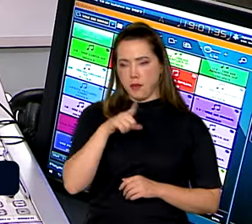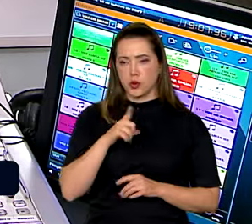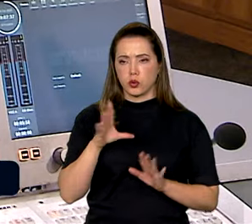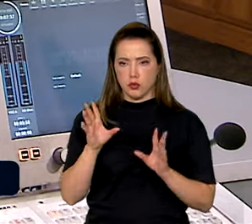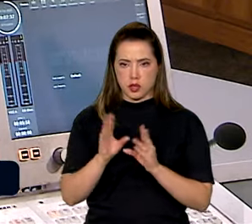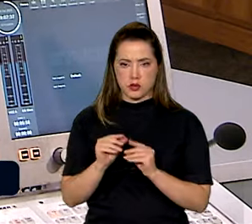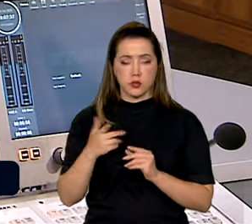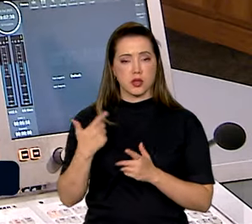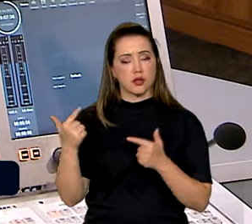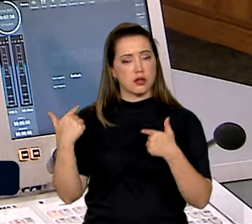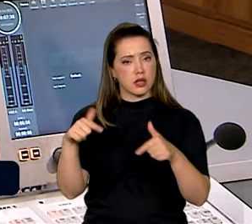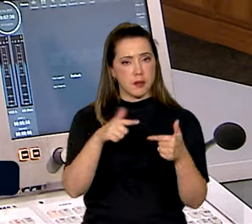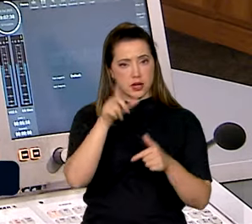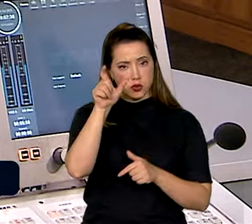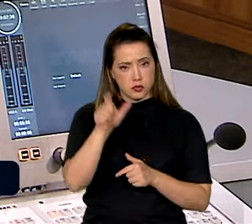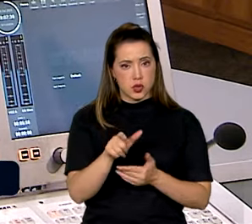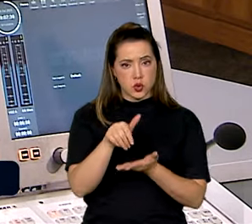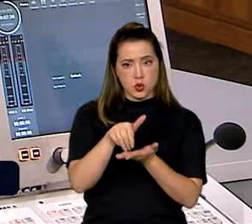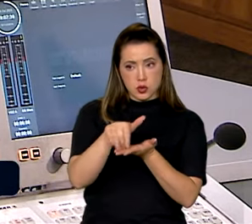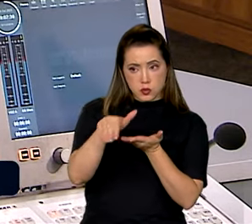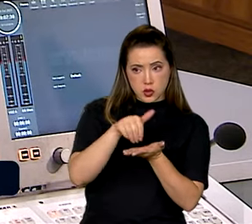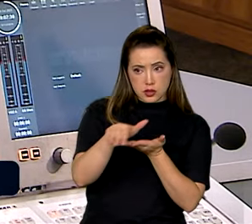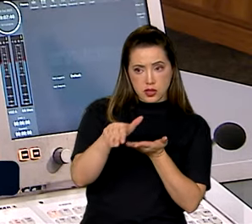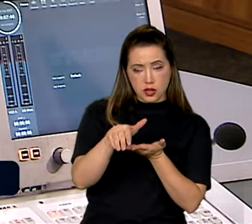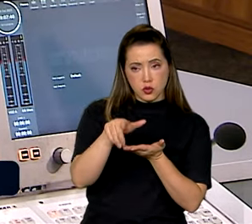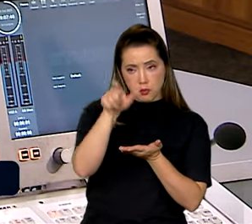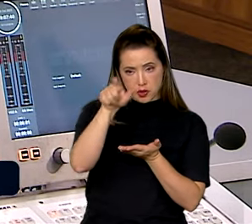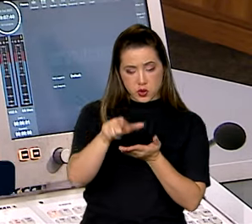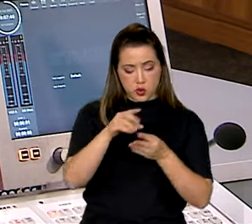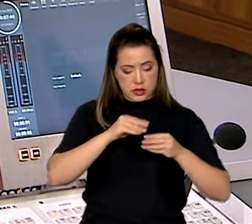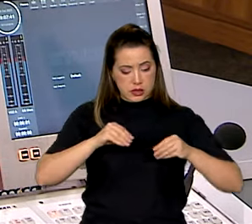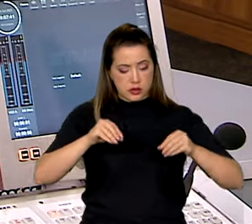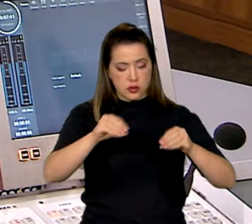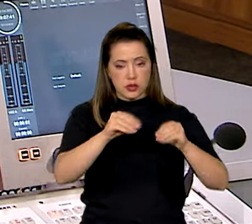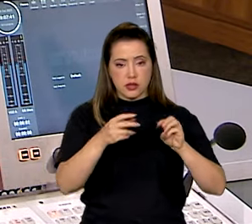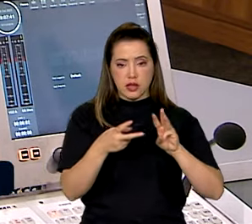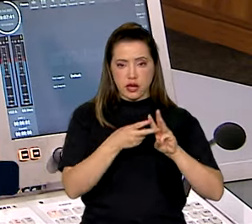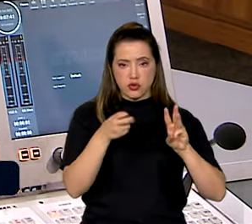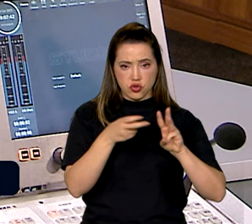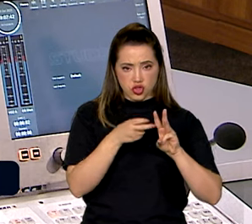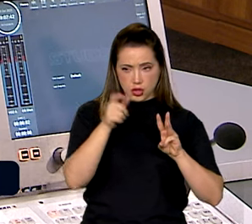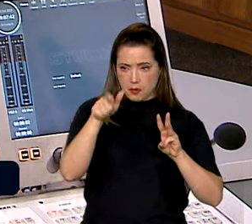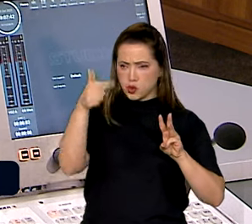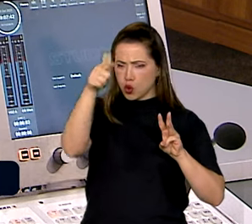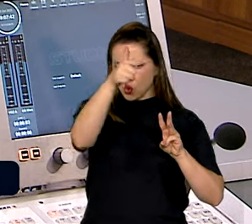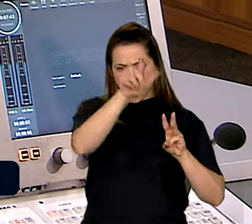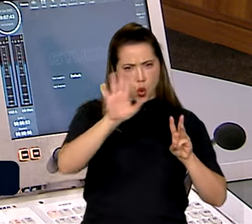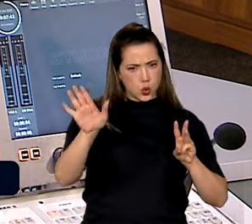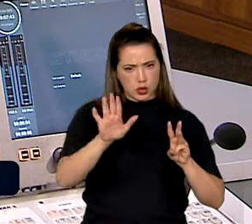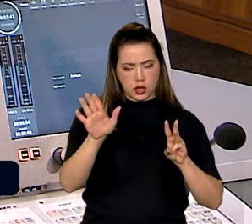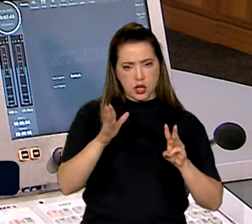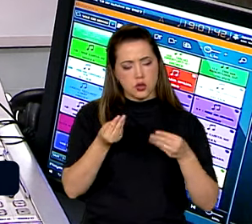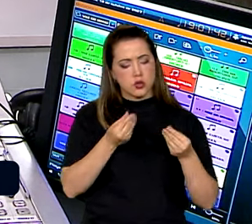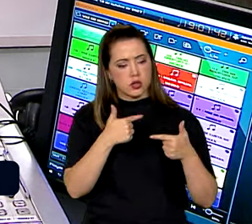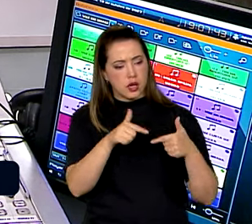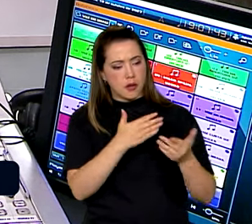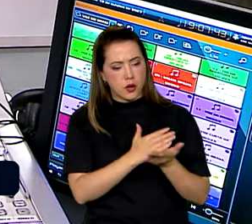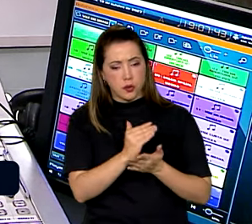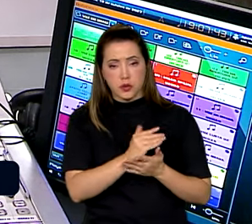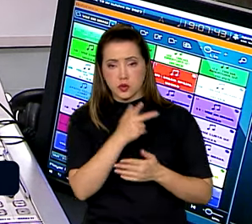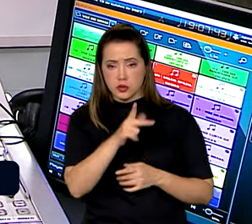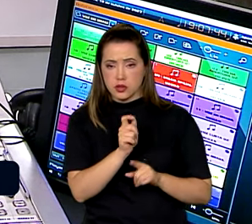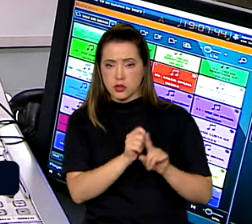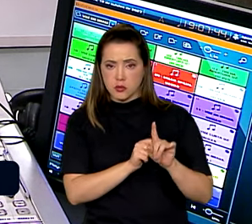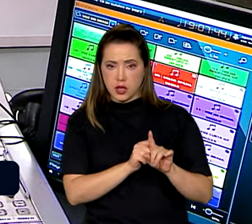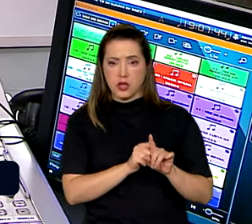trabalho de retirada de não indígenas na terra lá do Pará. A ação começou no início desse mês, a Auditoria Fiscal do